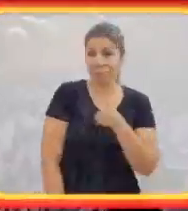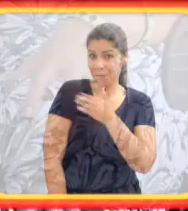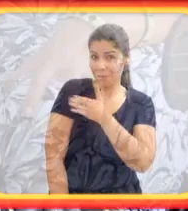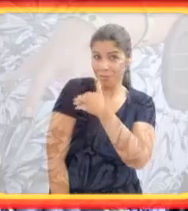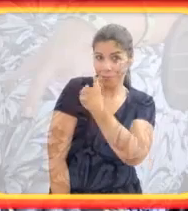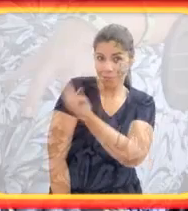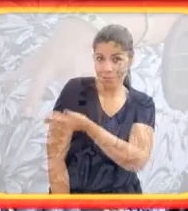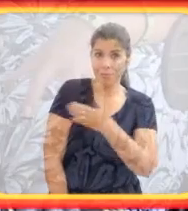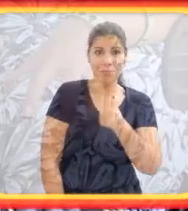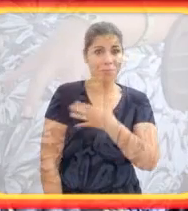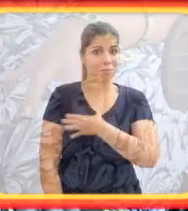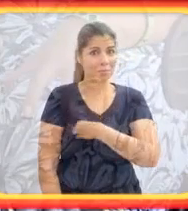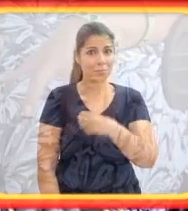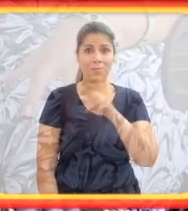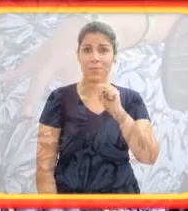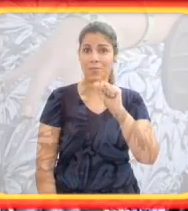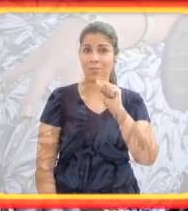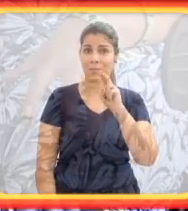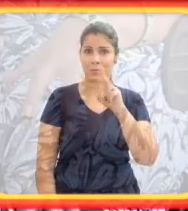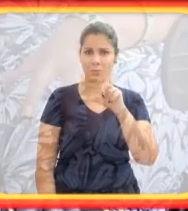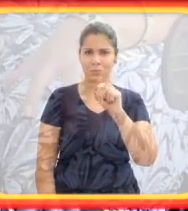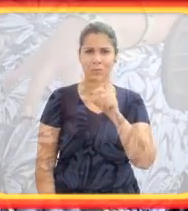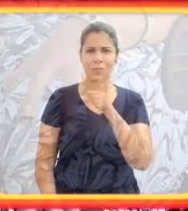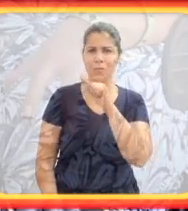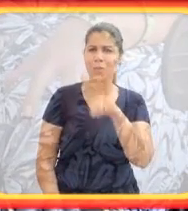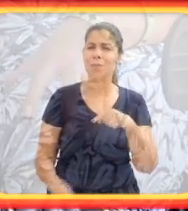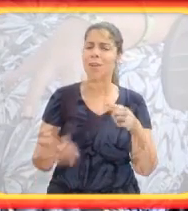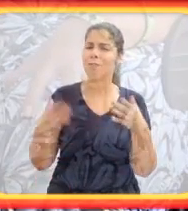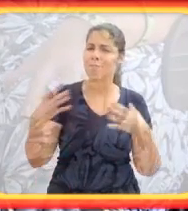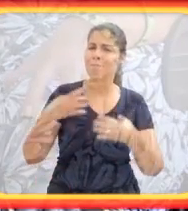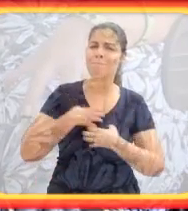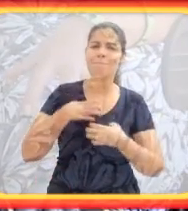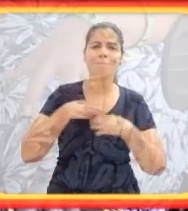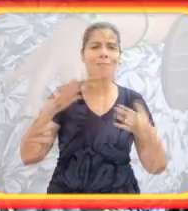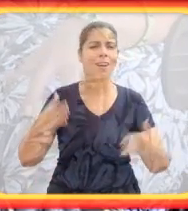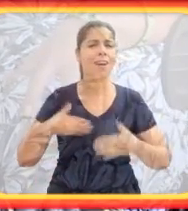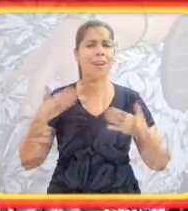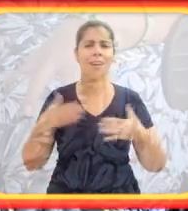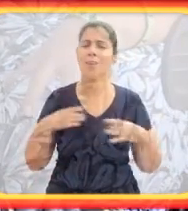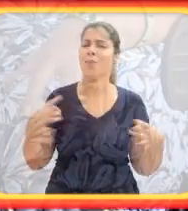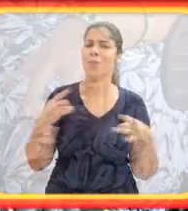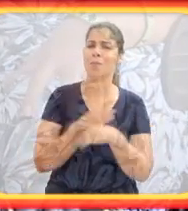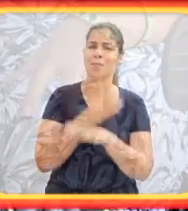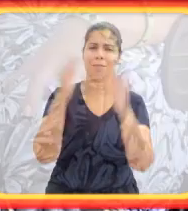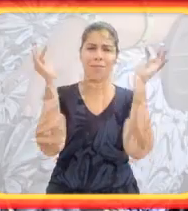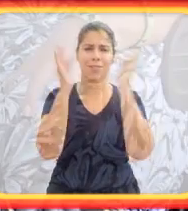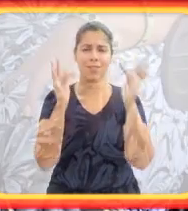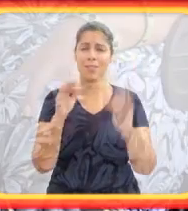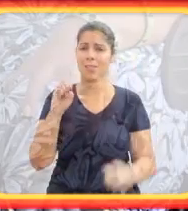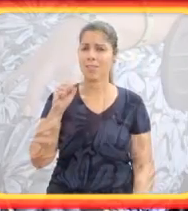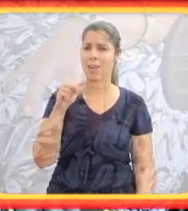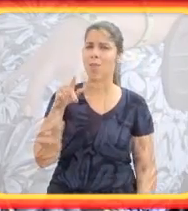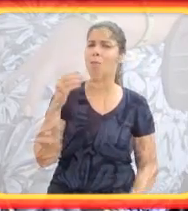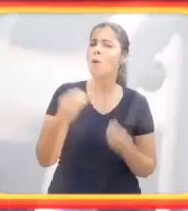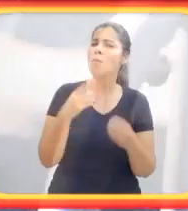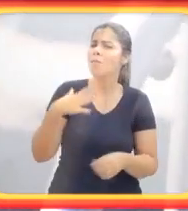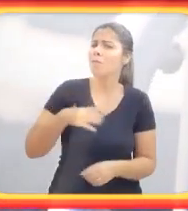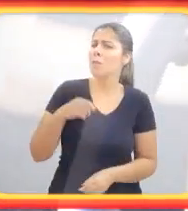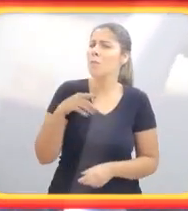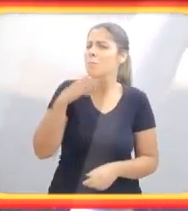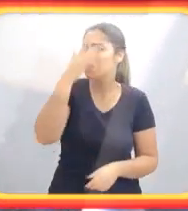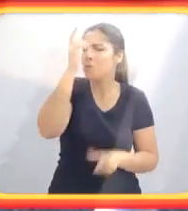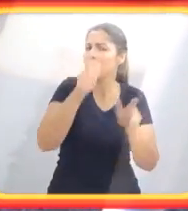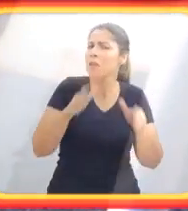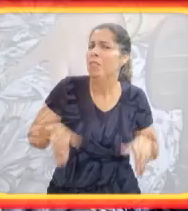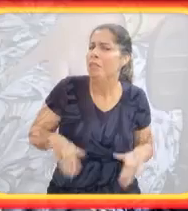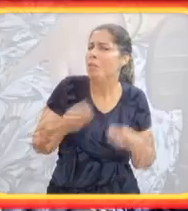Quem está aqui do meu lado é o Saulo, meu filho. Que veio para completar a minha alegria, a minha felicidade.